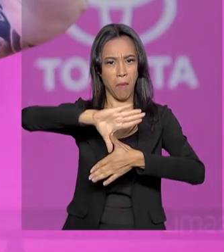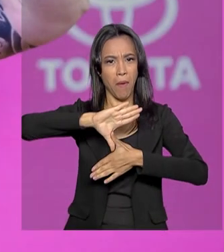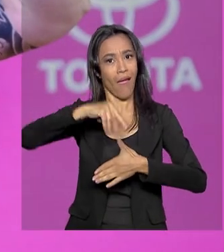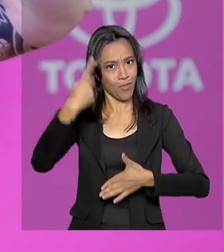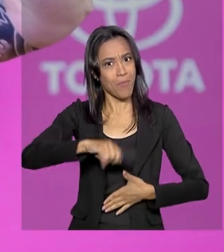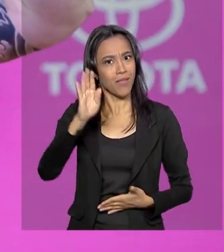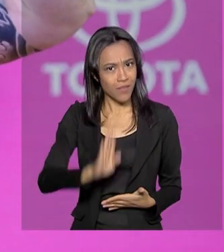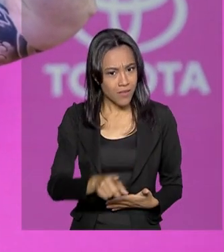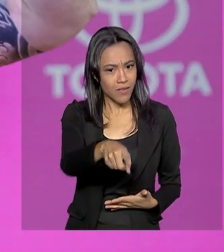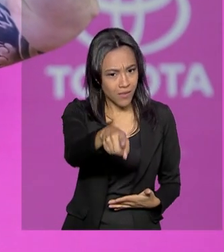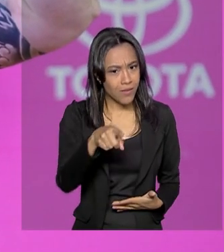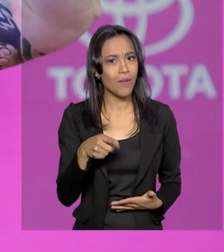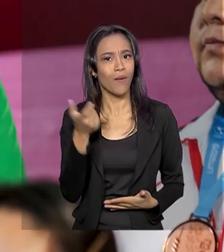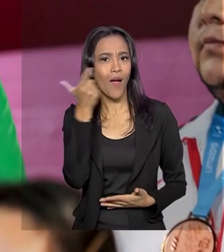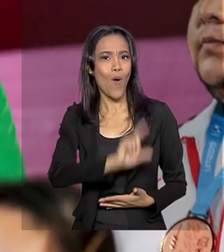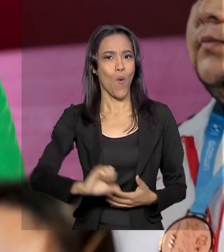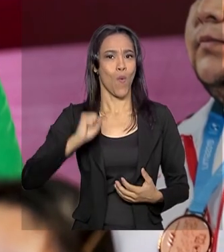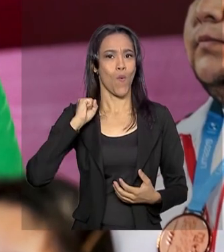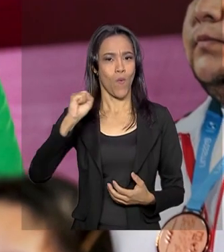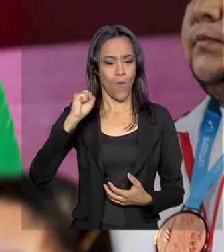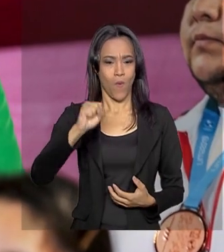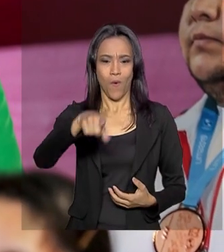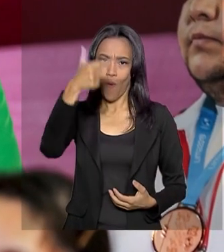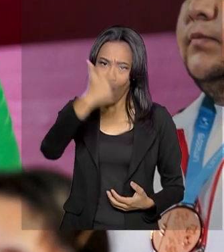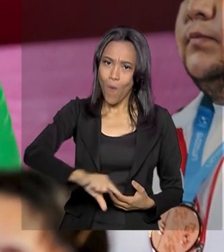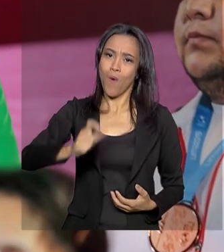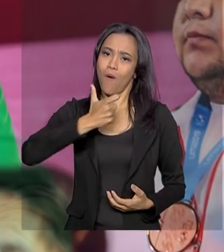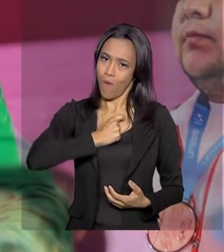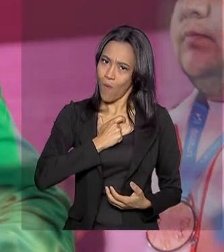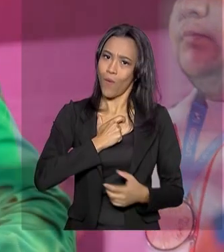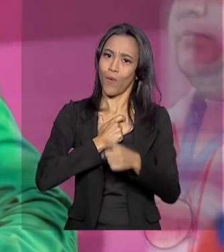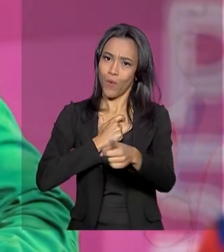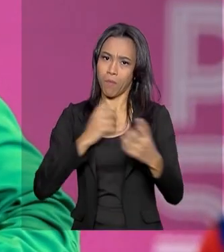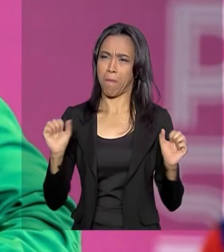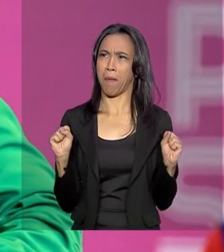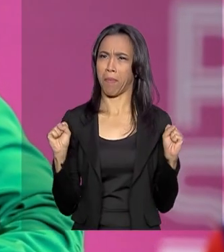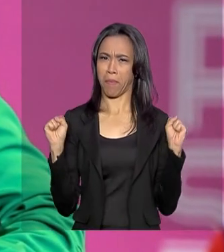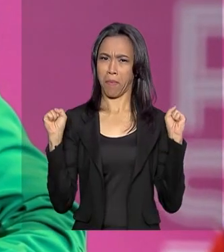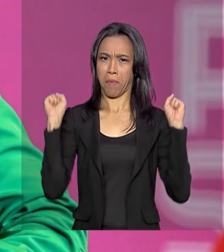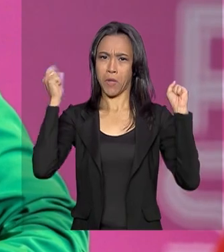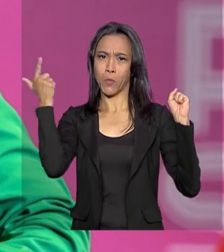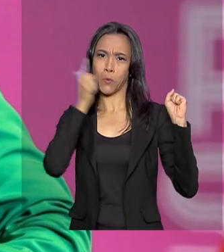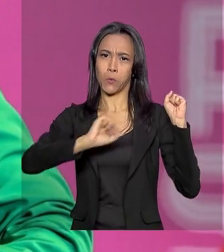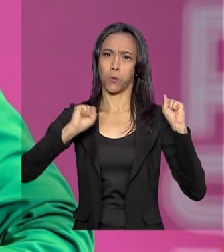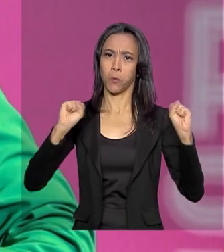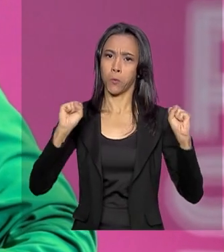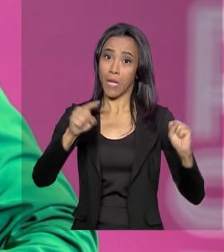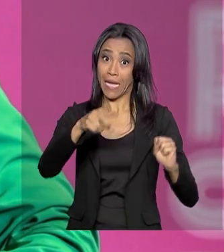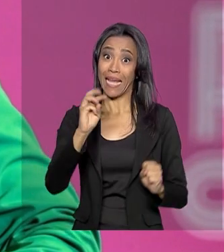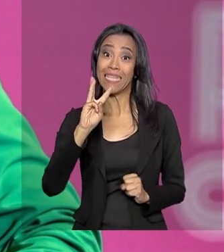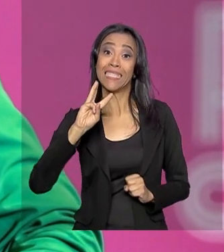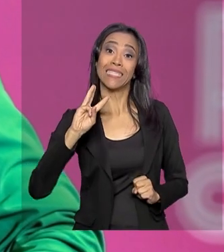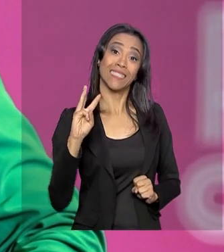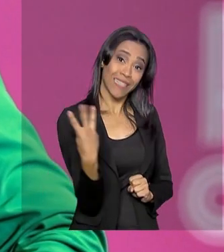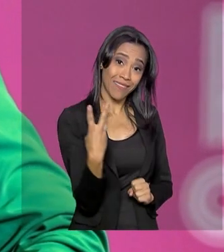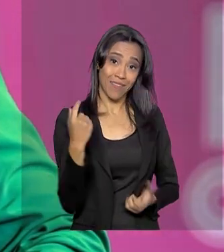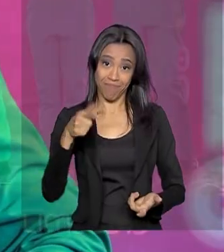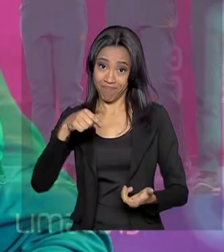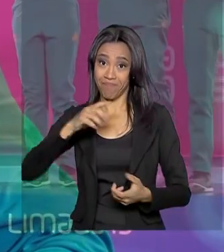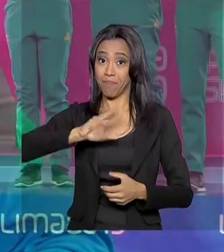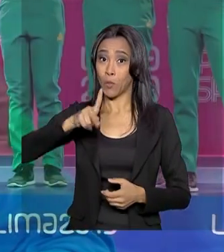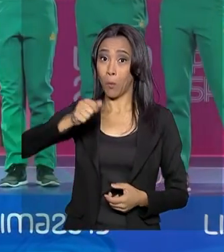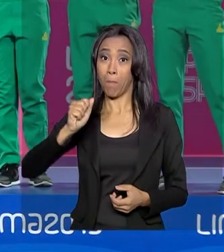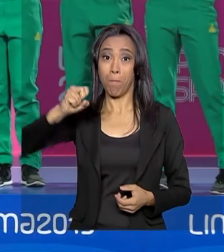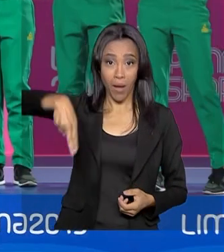brasileiro. Fernando Reis conquistou mais um ouro para o Brasil no levantamento de peso. Ele agora é tricampeão pan-americano.